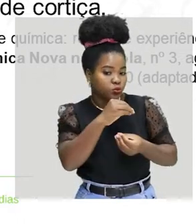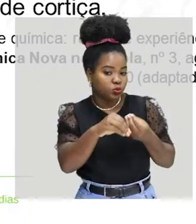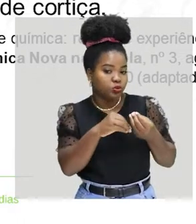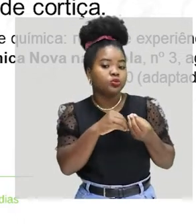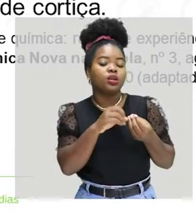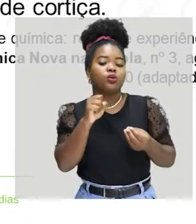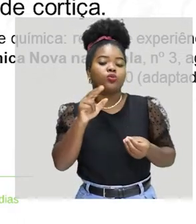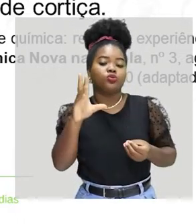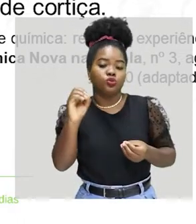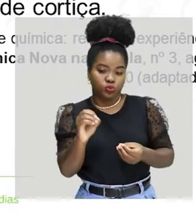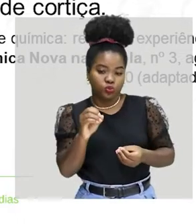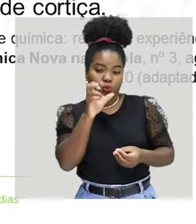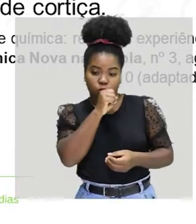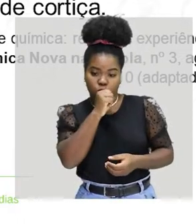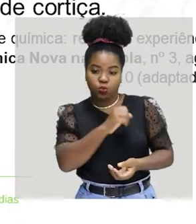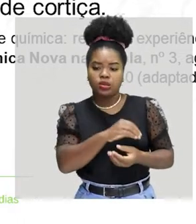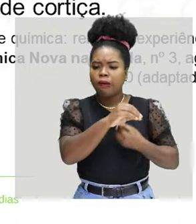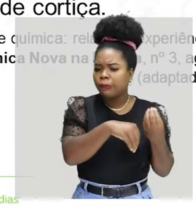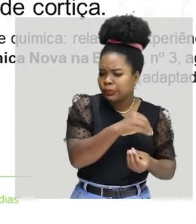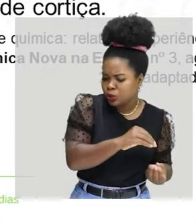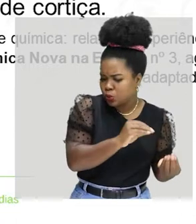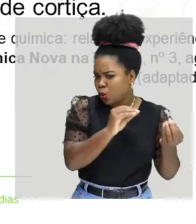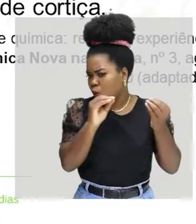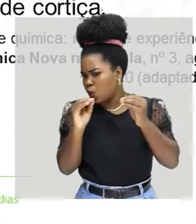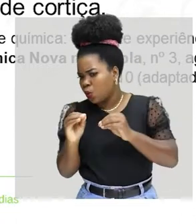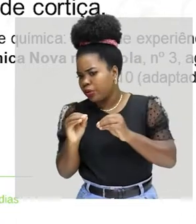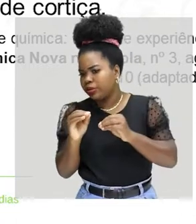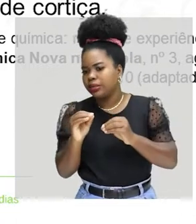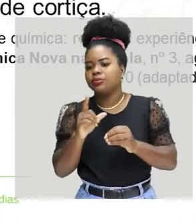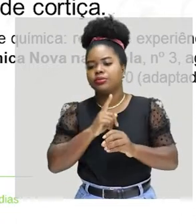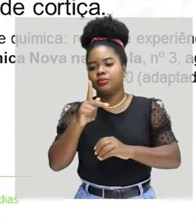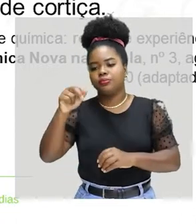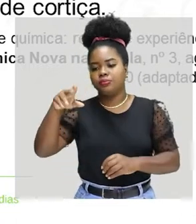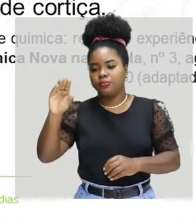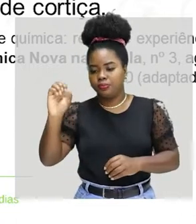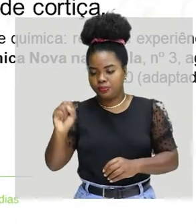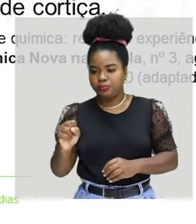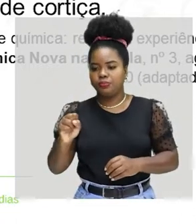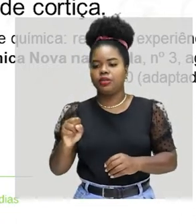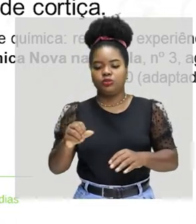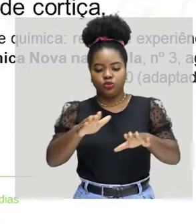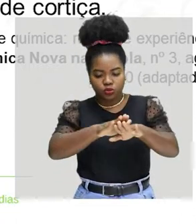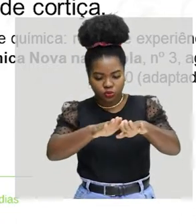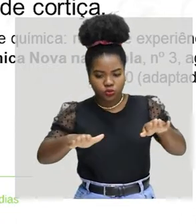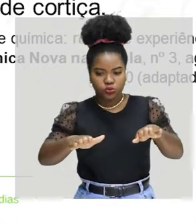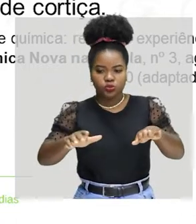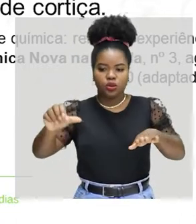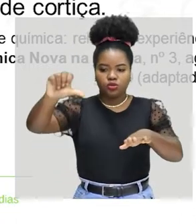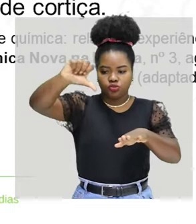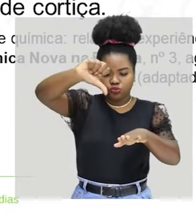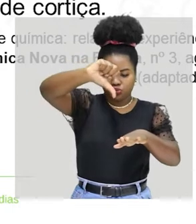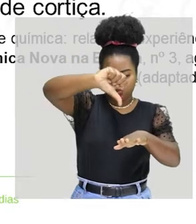laranja. E a mistura é passada em panos para a retenção de impureza. Primeiro